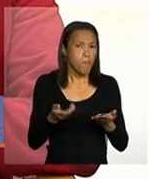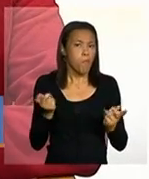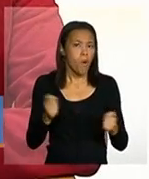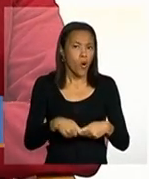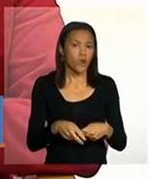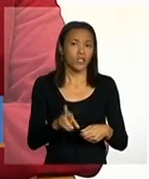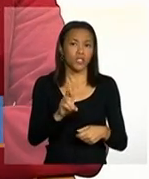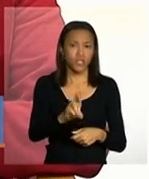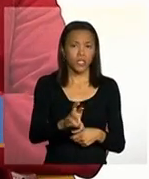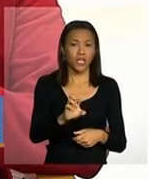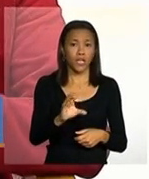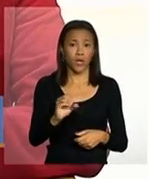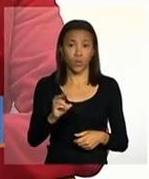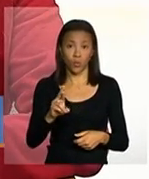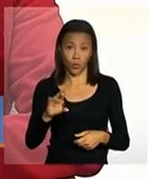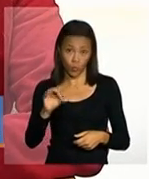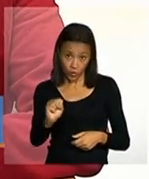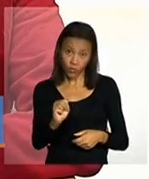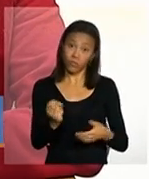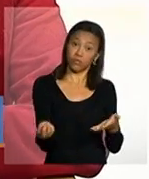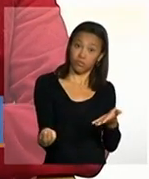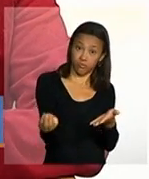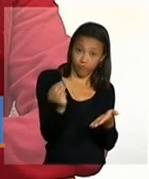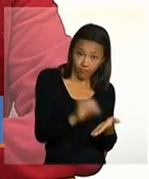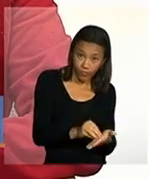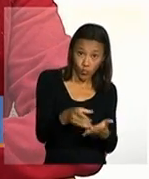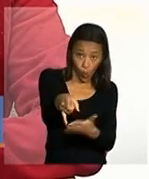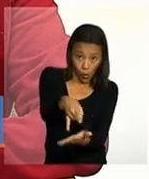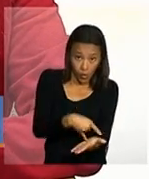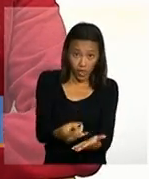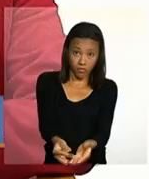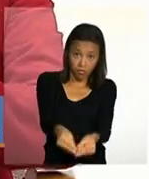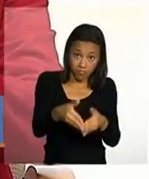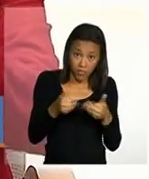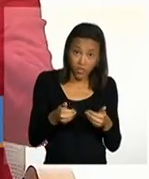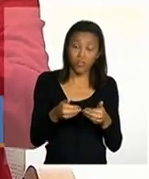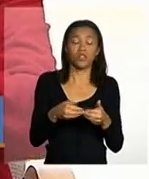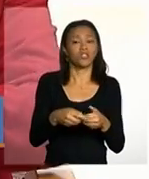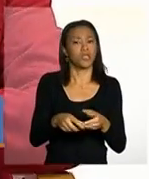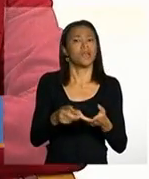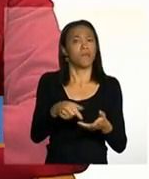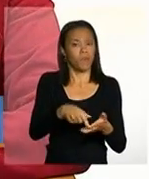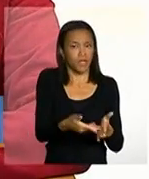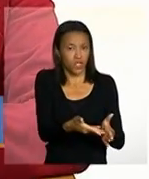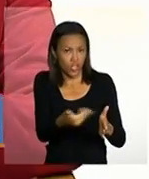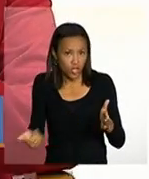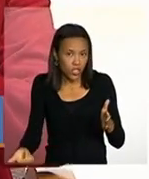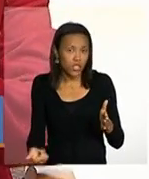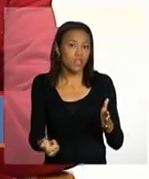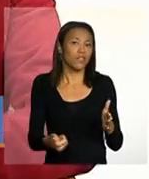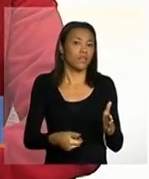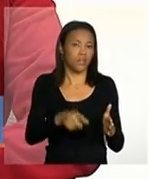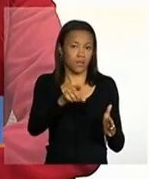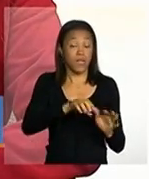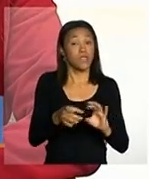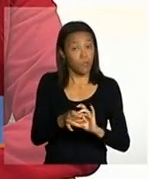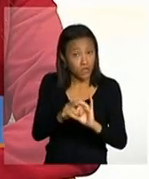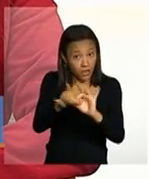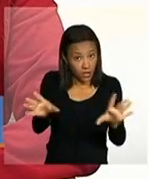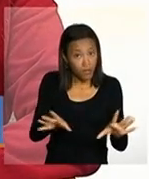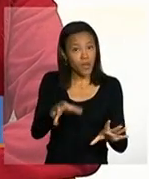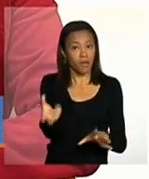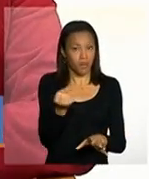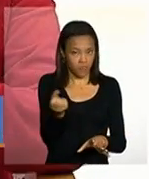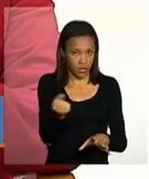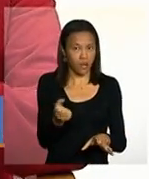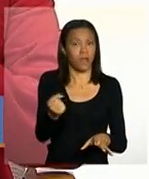que é uma ferramenta também que existe no SICOM reverter essa situação que aí o recurso ele retire esse efeito do histórico que libera a parcela para saque da